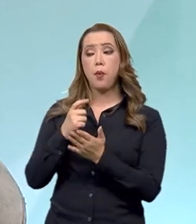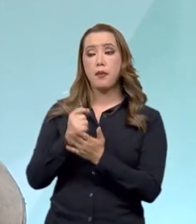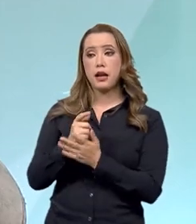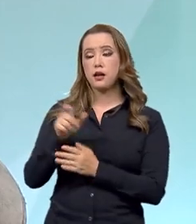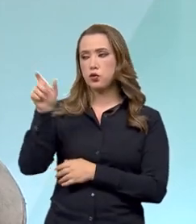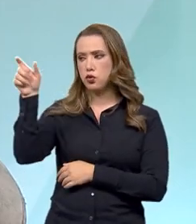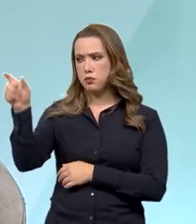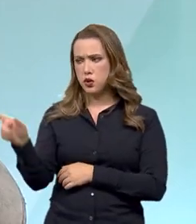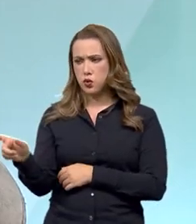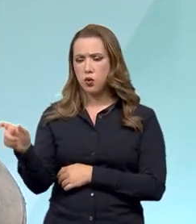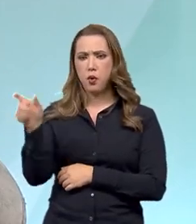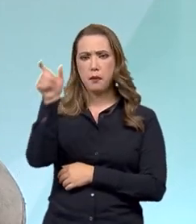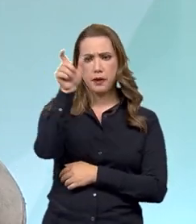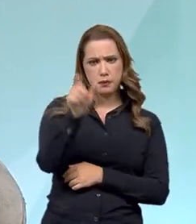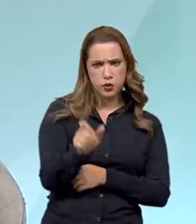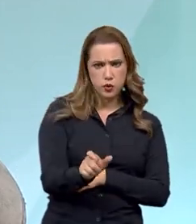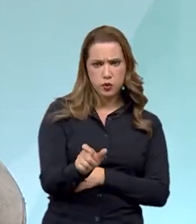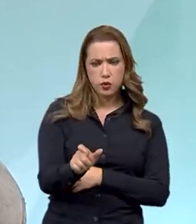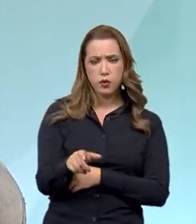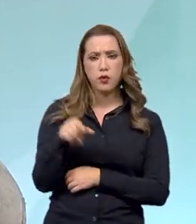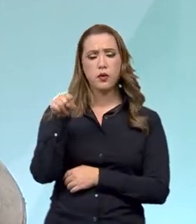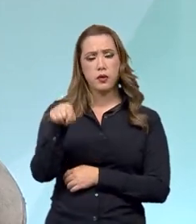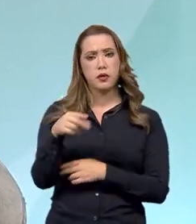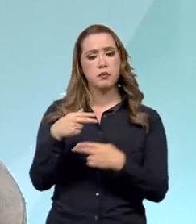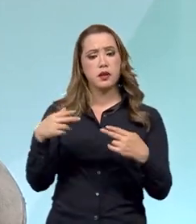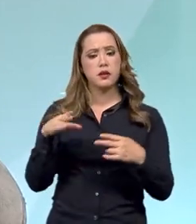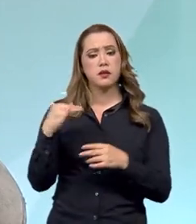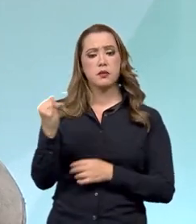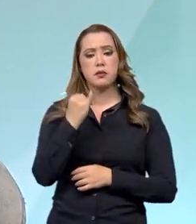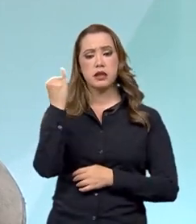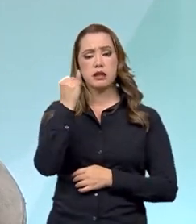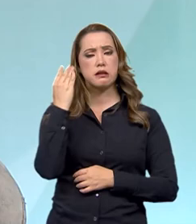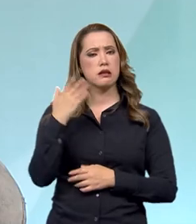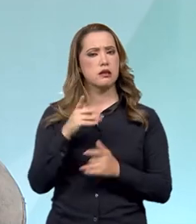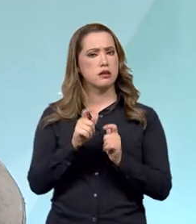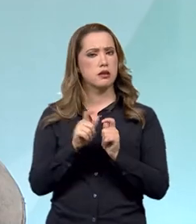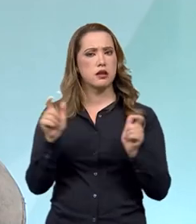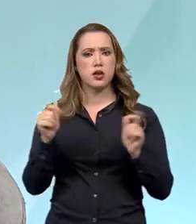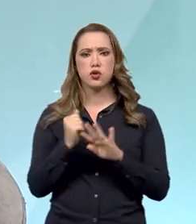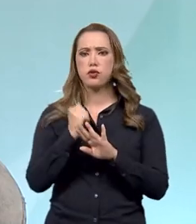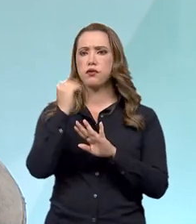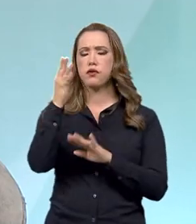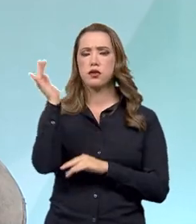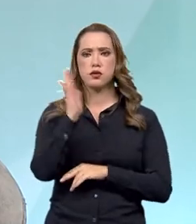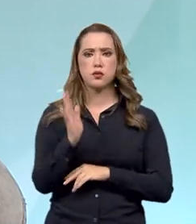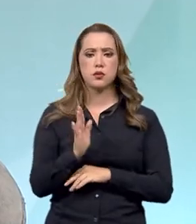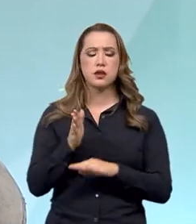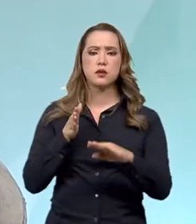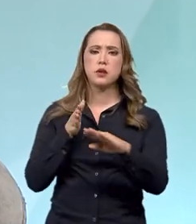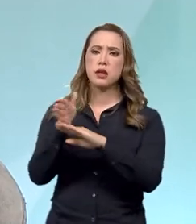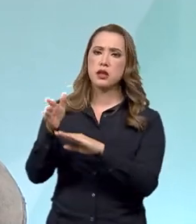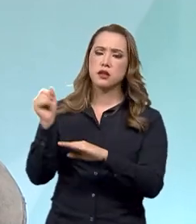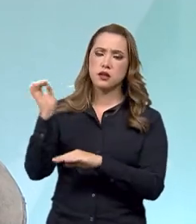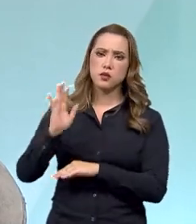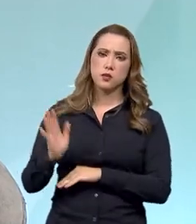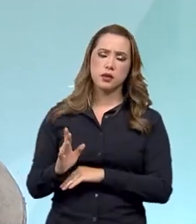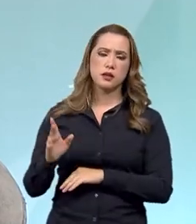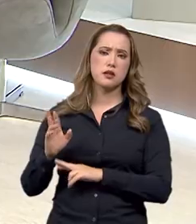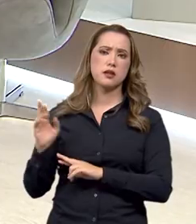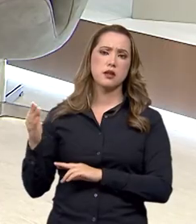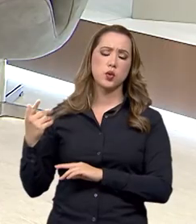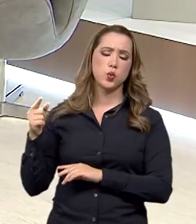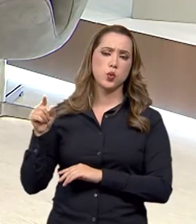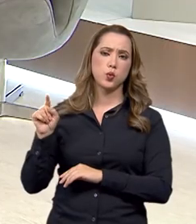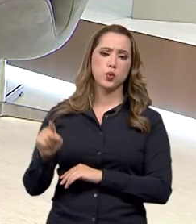prática, essas plataformas estão enviando produto de grandes empresas fora do país e que ingressos de produto no nosso país